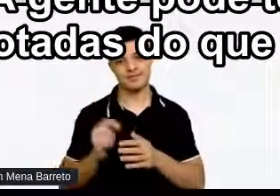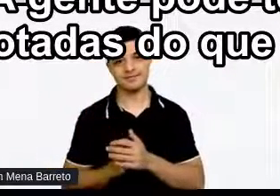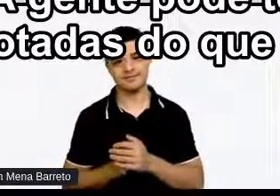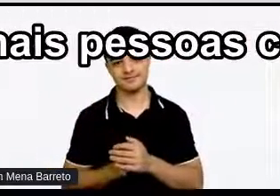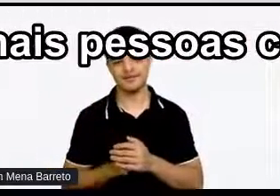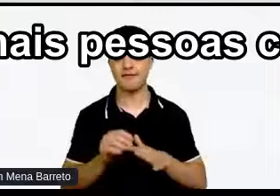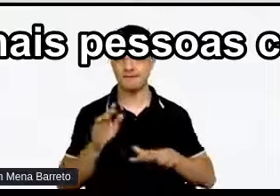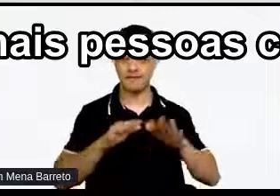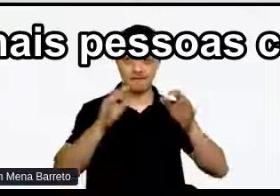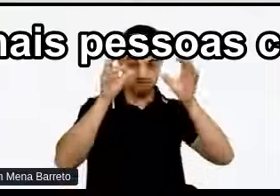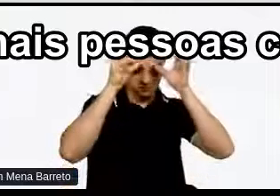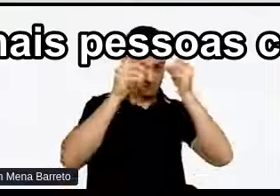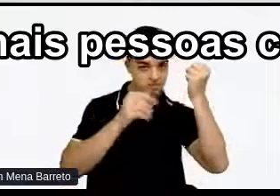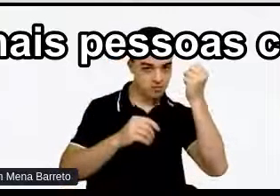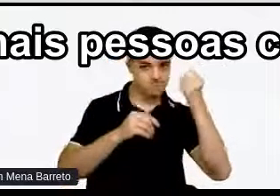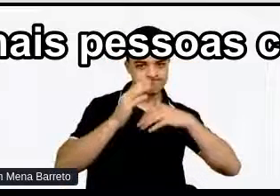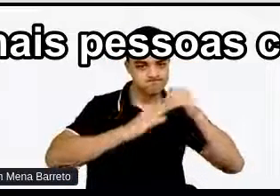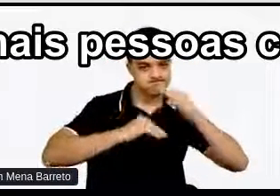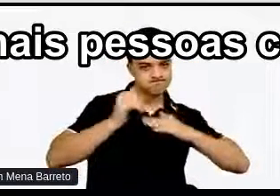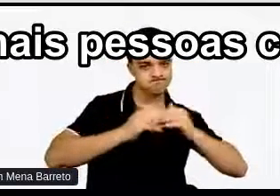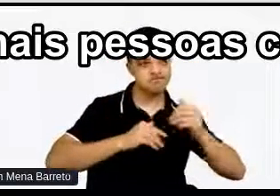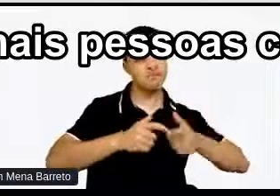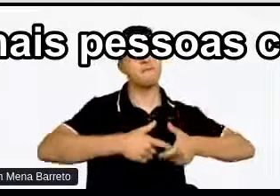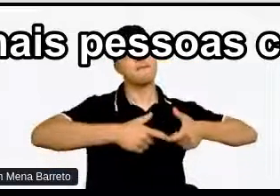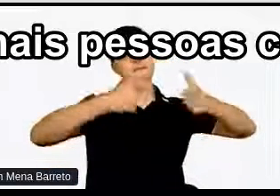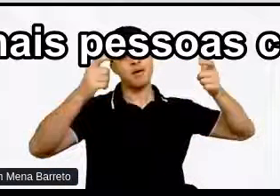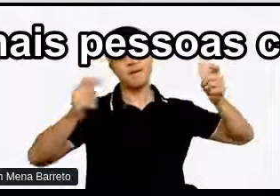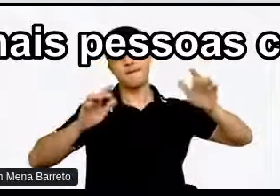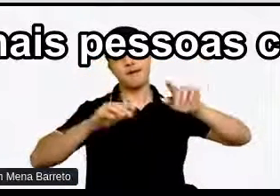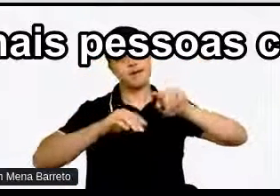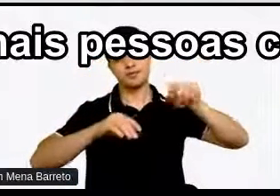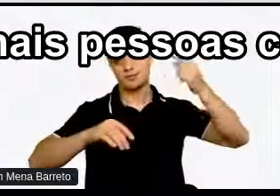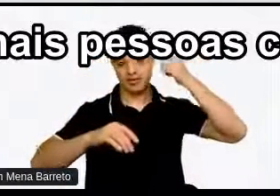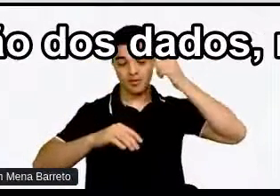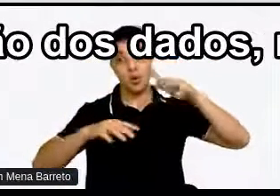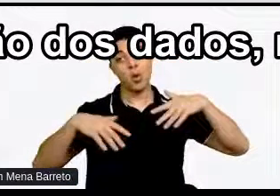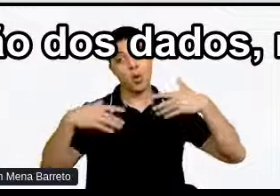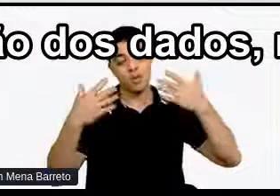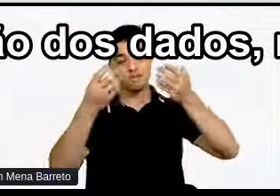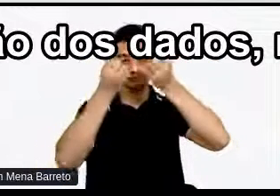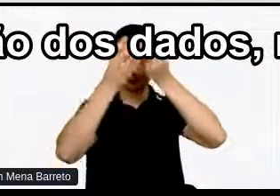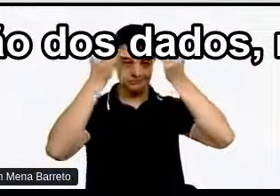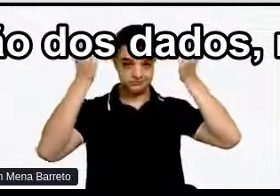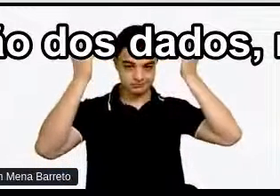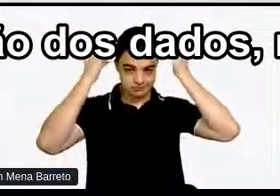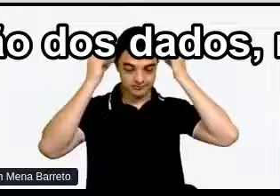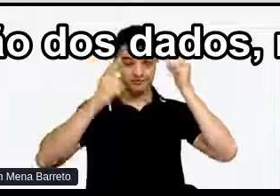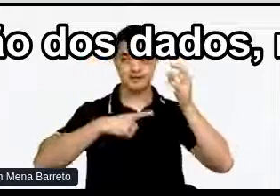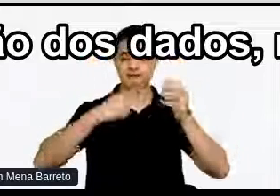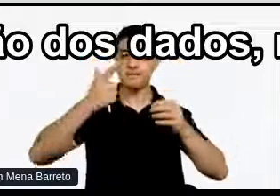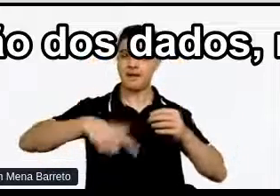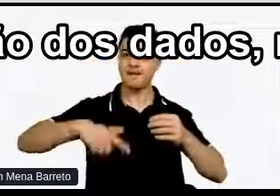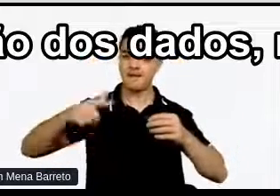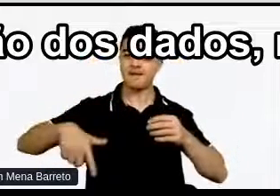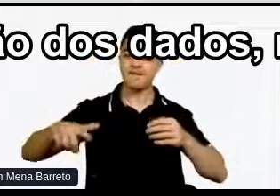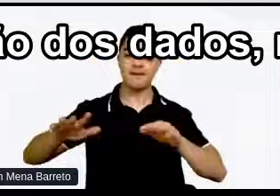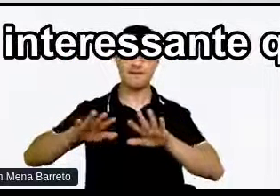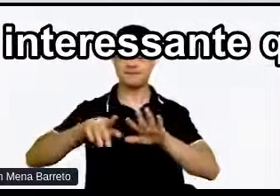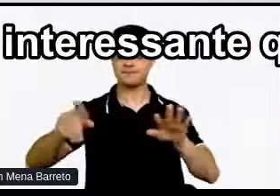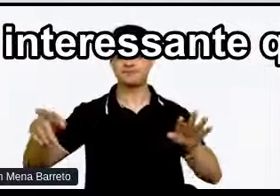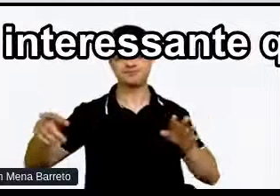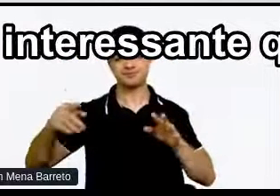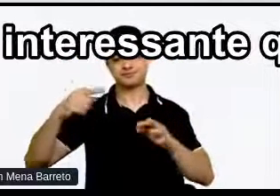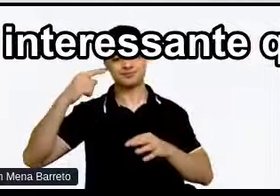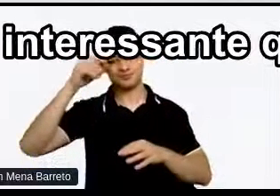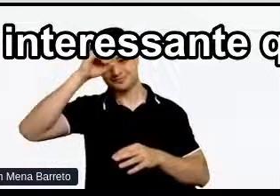Do que aquilo Que é mapeado A gente pode ter Mais pessoas com TDAH Do que a gente pensa ter Então a questão dos dados Realmente Ela é bem complexa